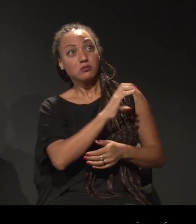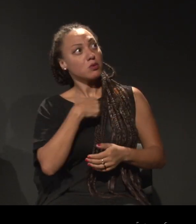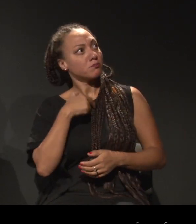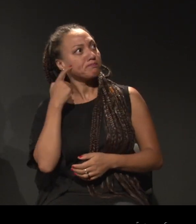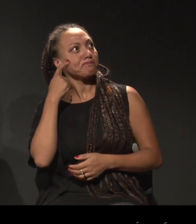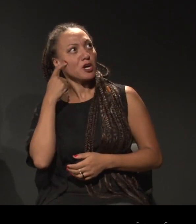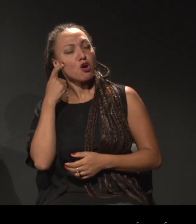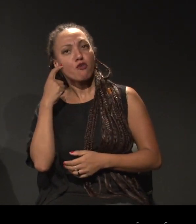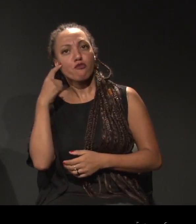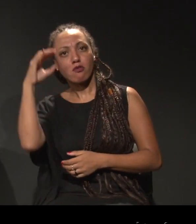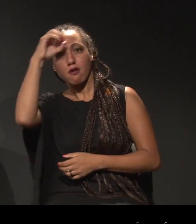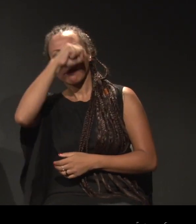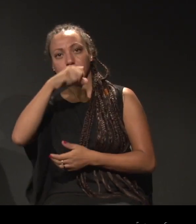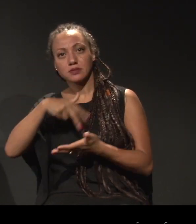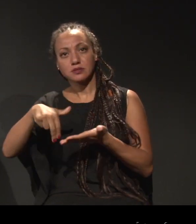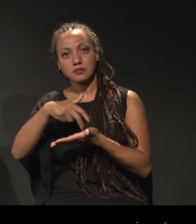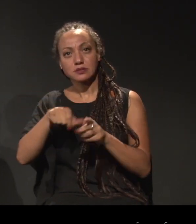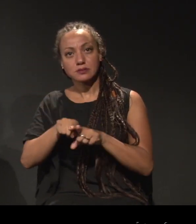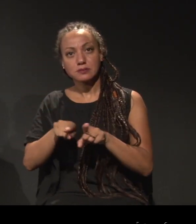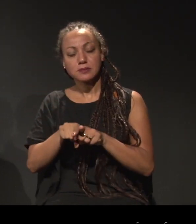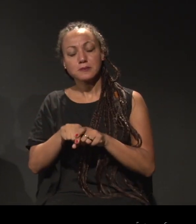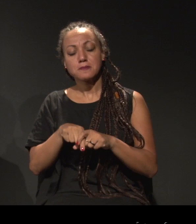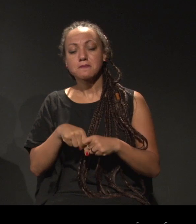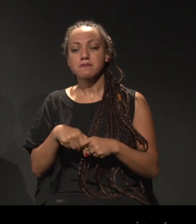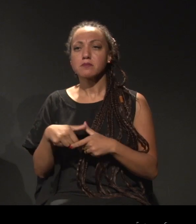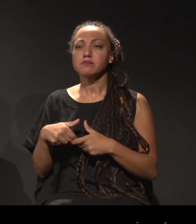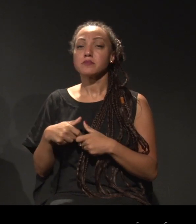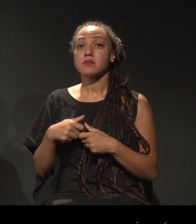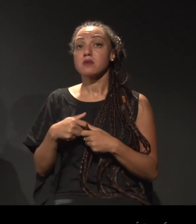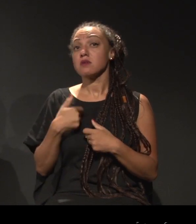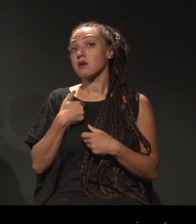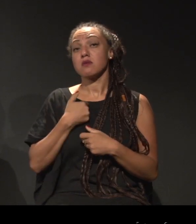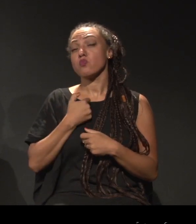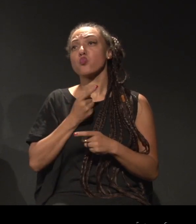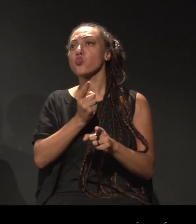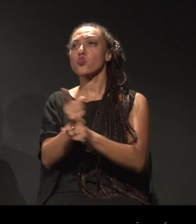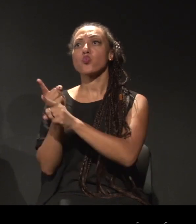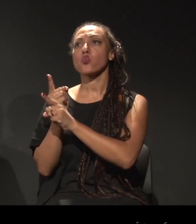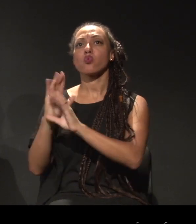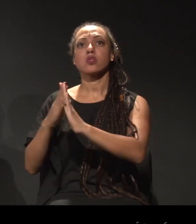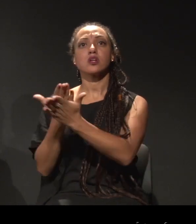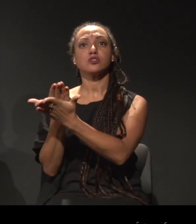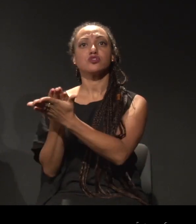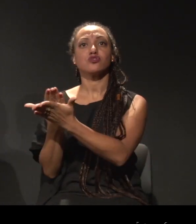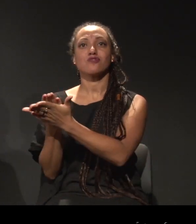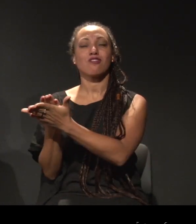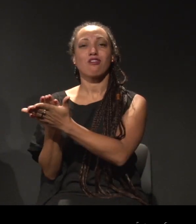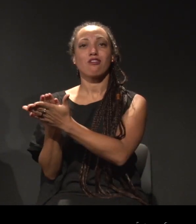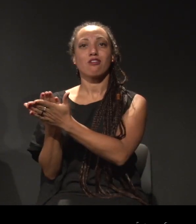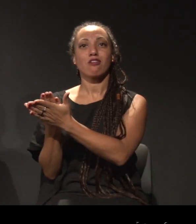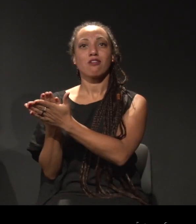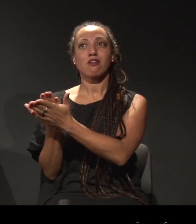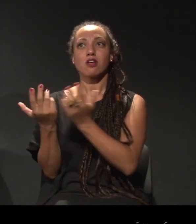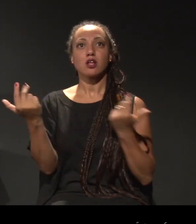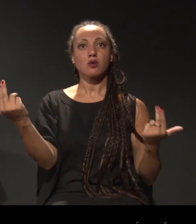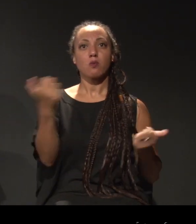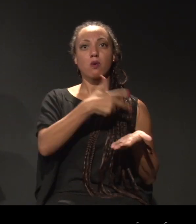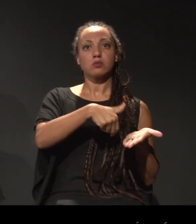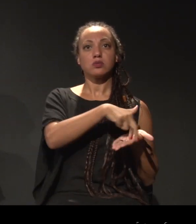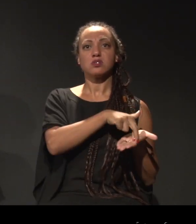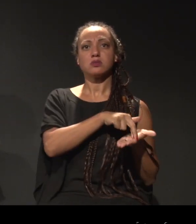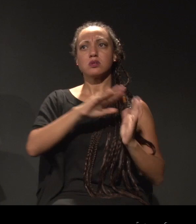dançar. E, ao procurar aprender a dançar, eu não encontrei uma escola que me ensinasse as danças que ensinavam lá dentro de casa.